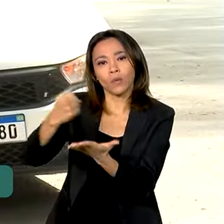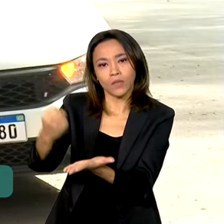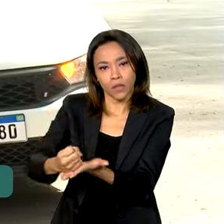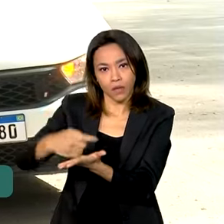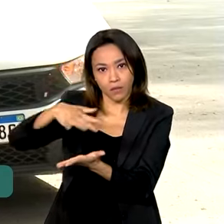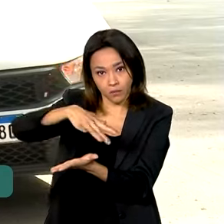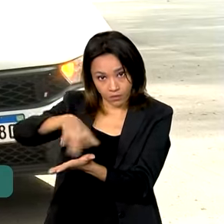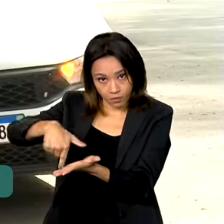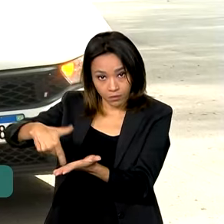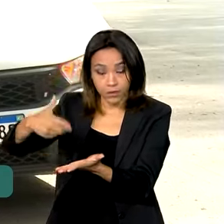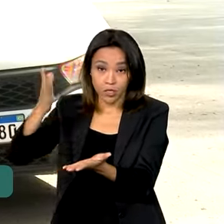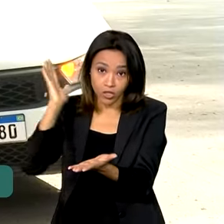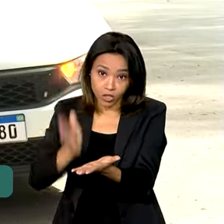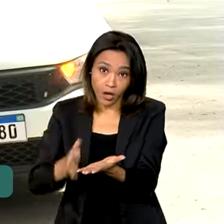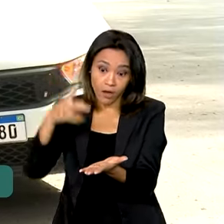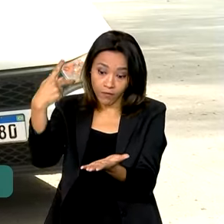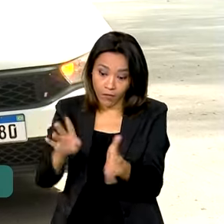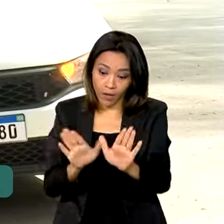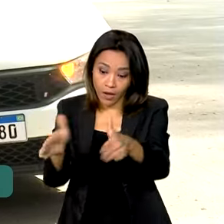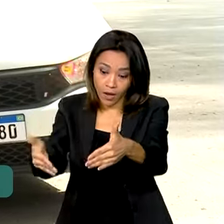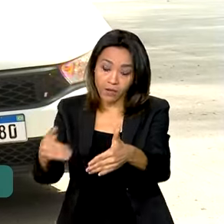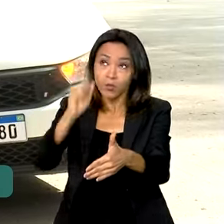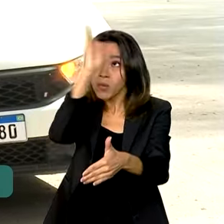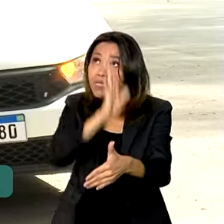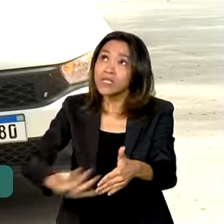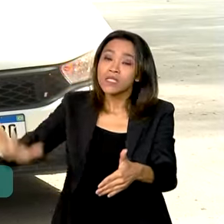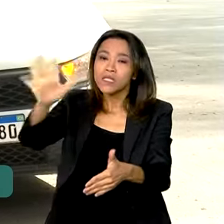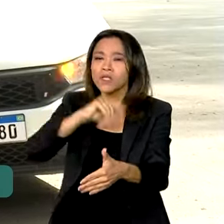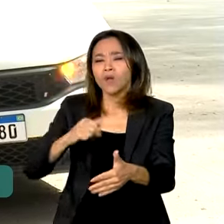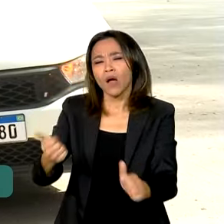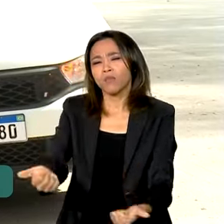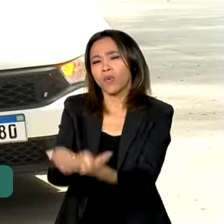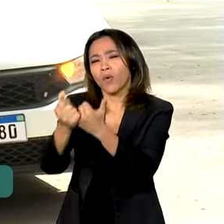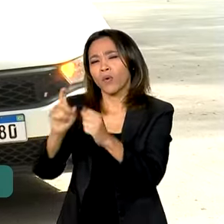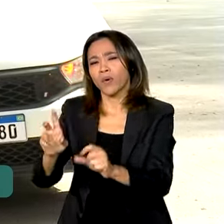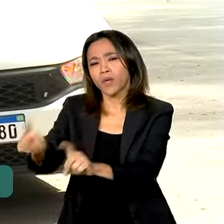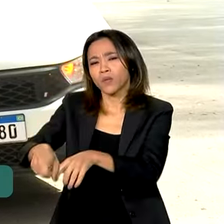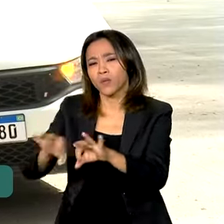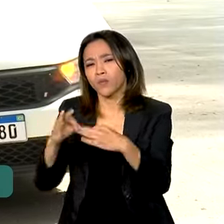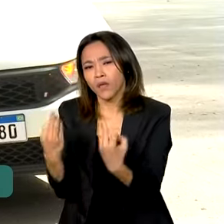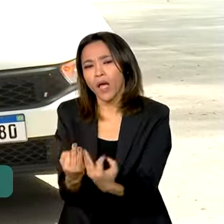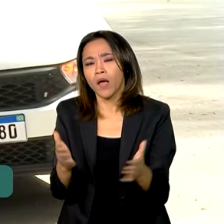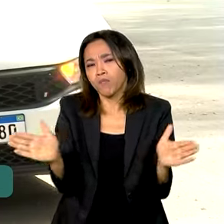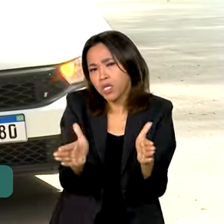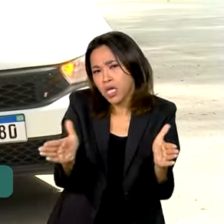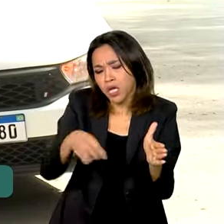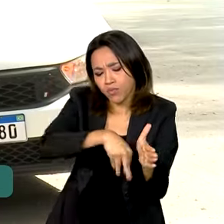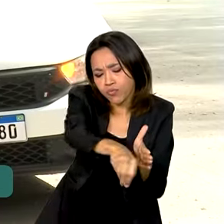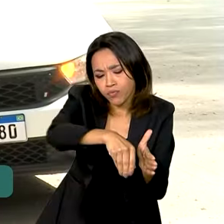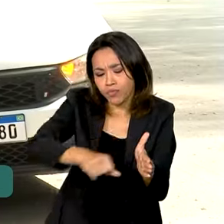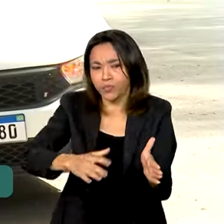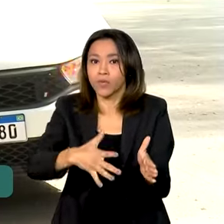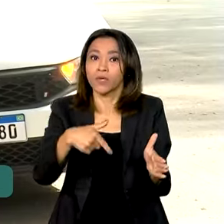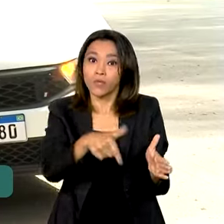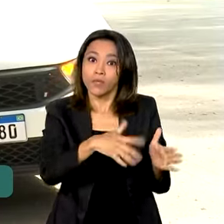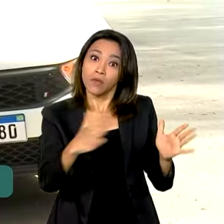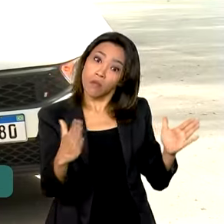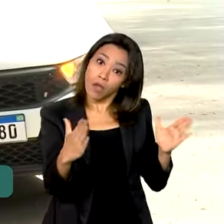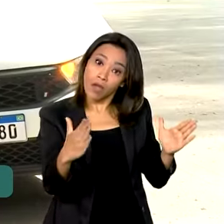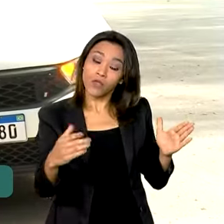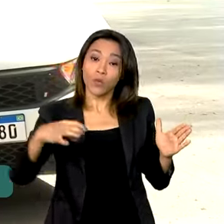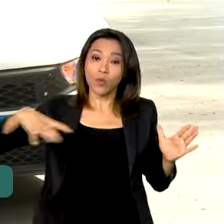agrícolas, isso em todo o país, contemplando agricultura familiar, pequeno e médio produtores, com 94